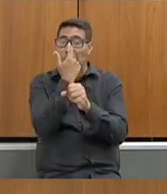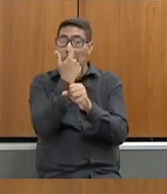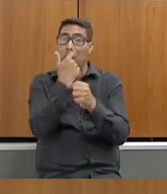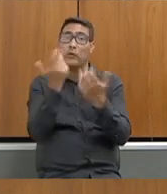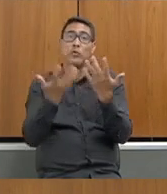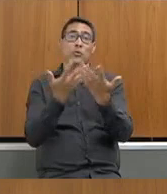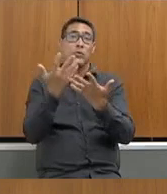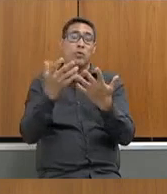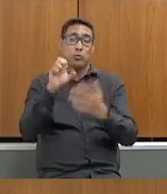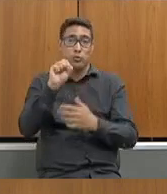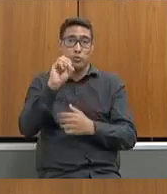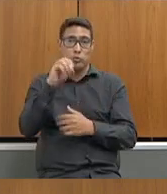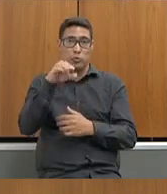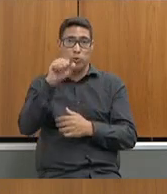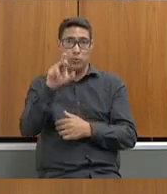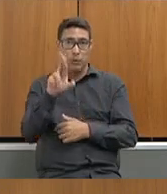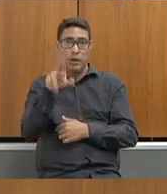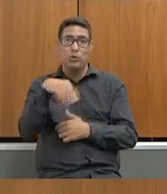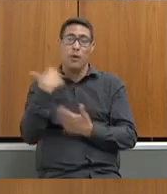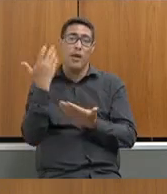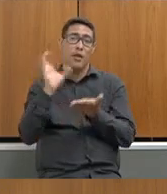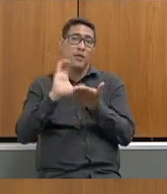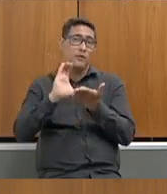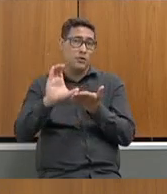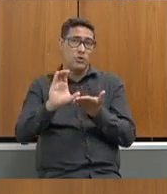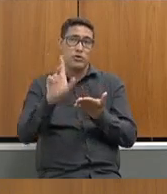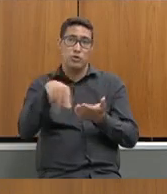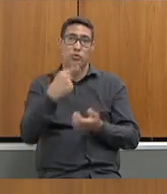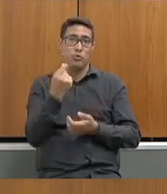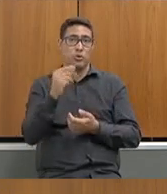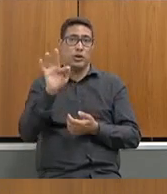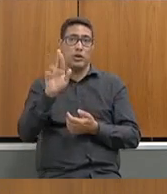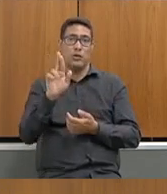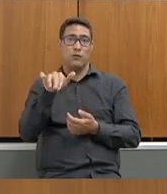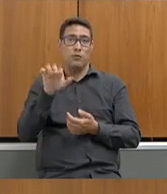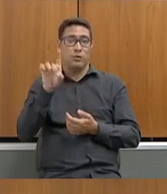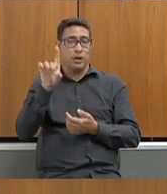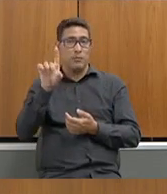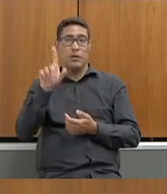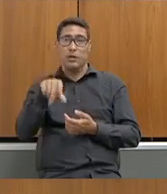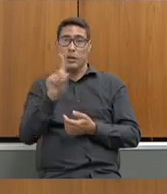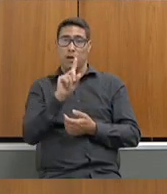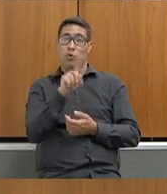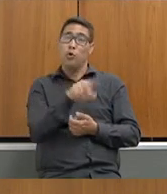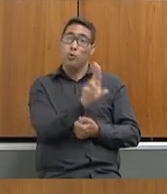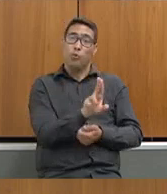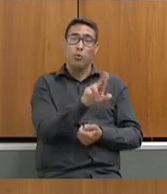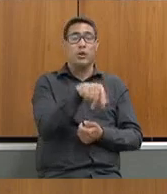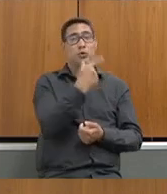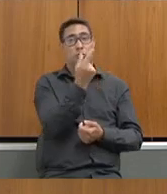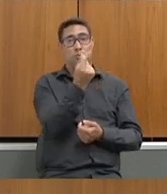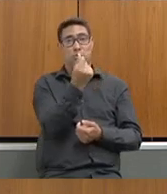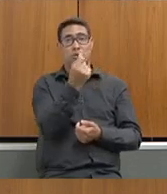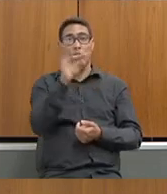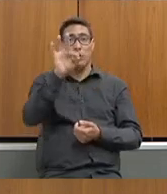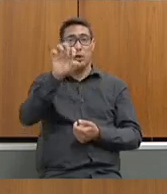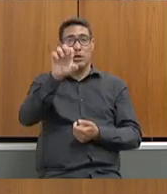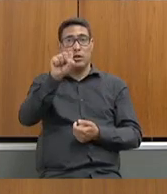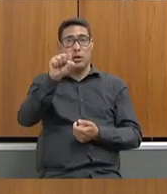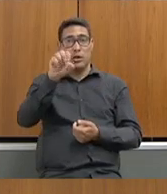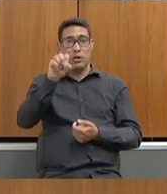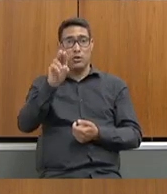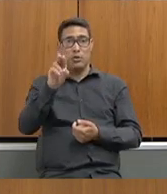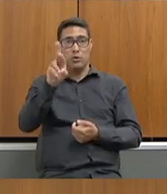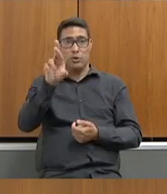com recursos do Fundeb, é do Tesouro. Nós já falamos aqui outras vezes, mas eu vou voltar a dizer.